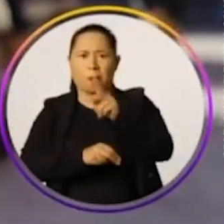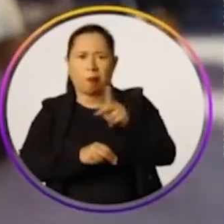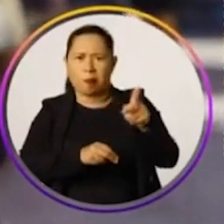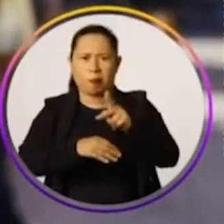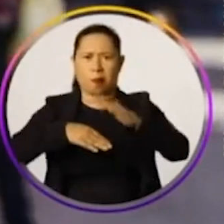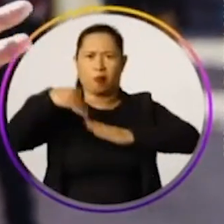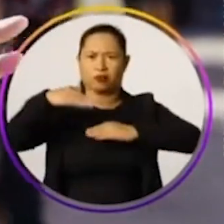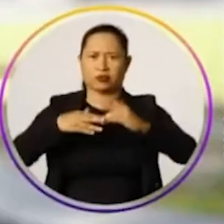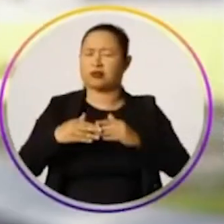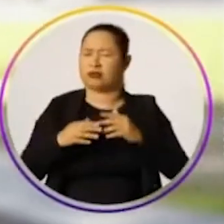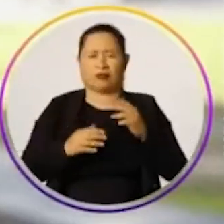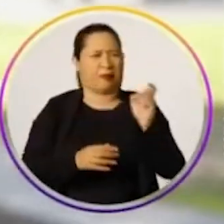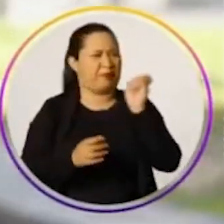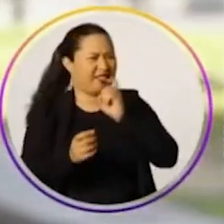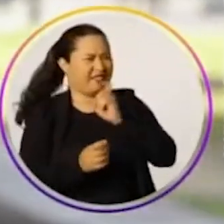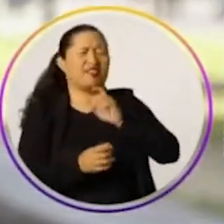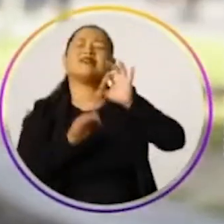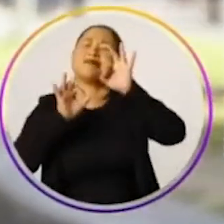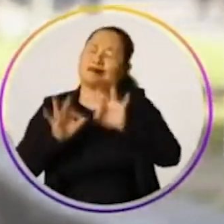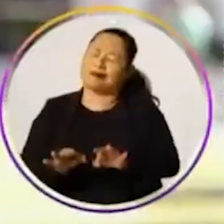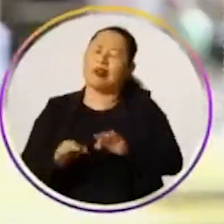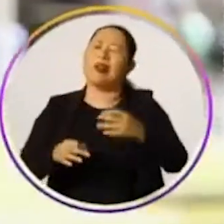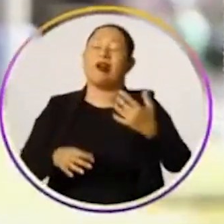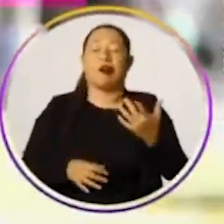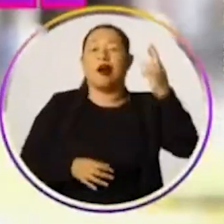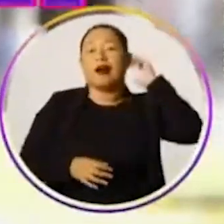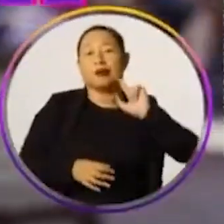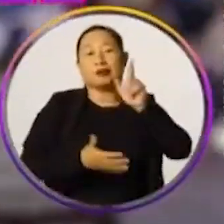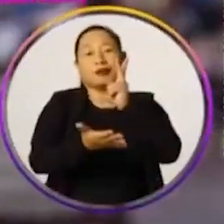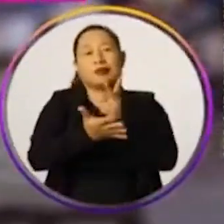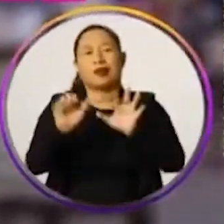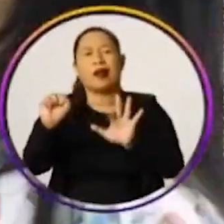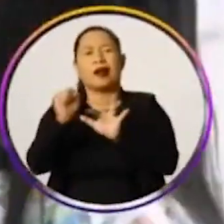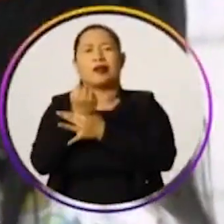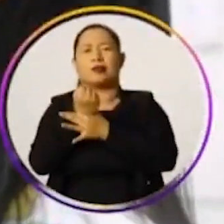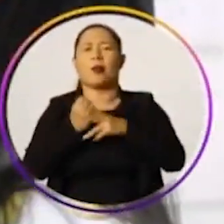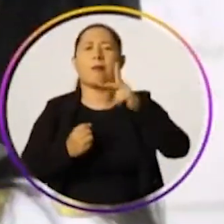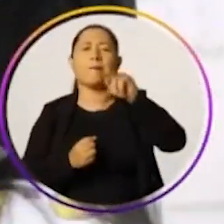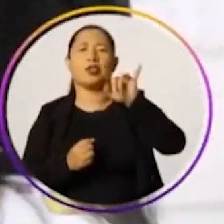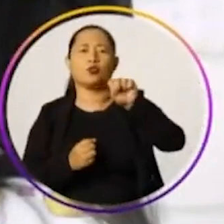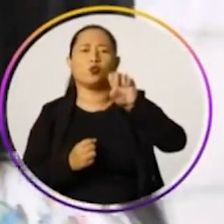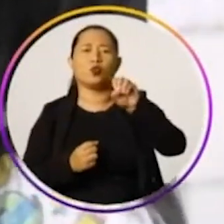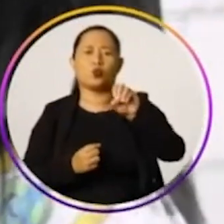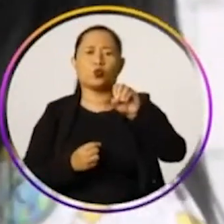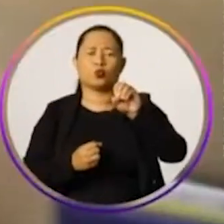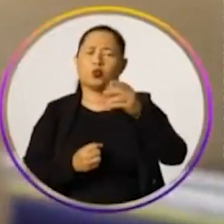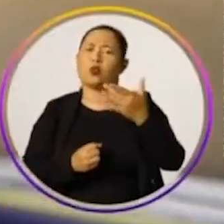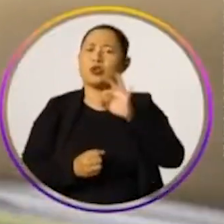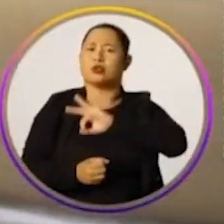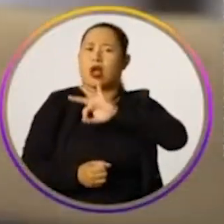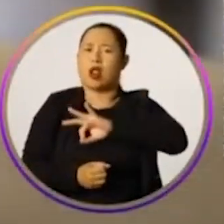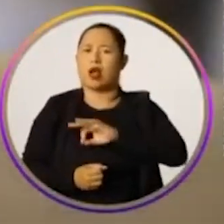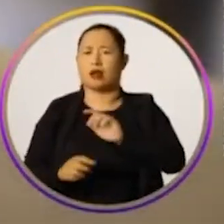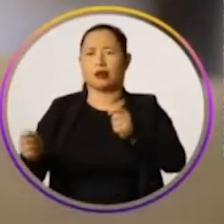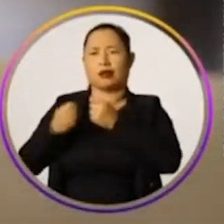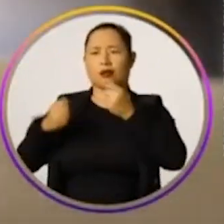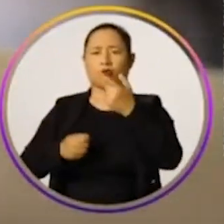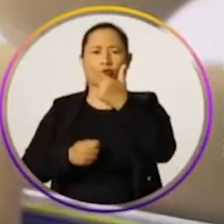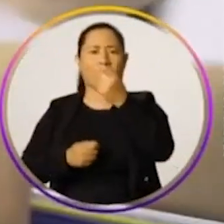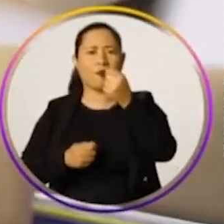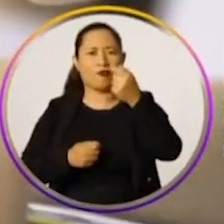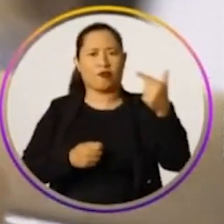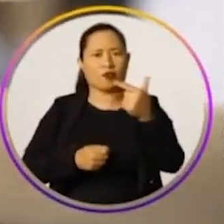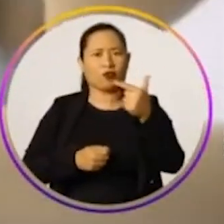educação. Mentira, meu amigo. Tá na cara que isso é mentira. Acertou. Raquel sempre garantiu o piso salarial em Caruaru. E em